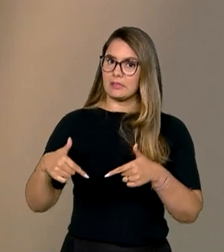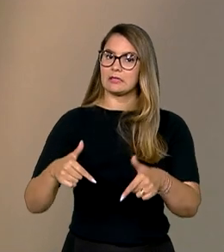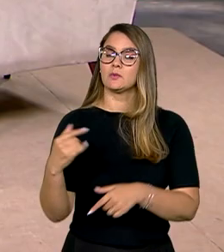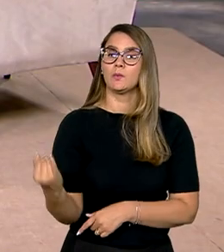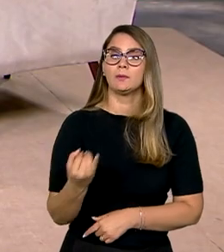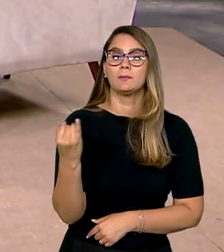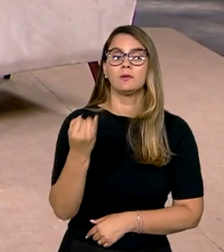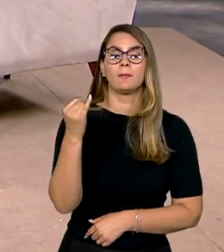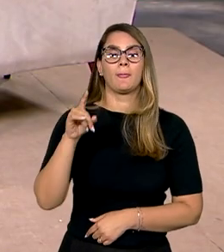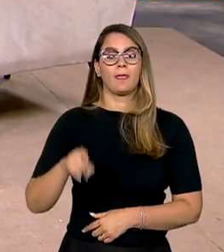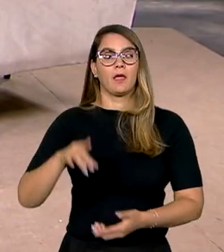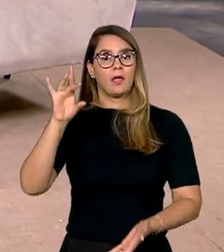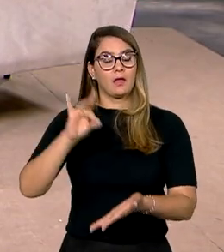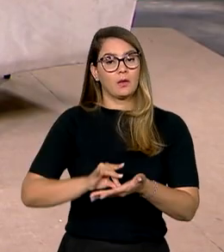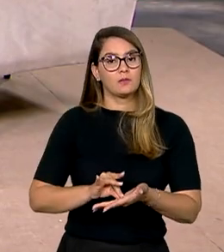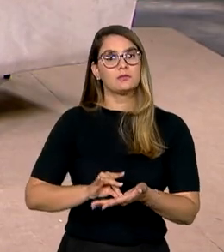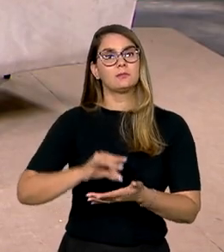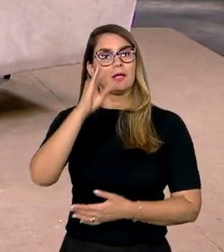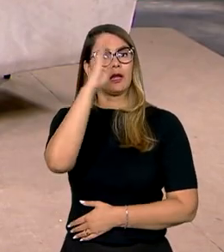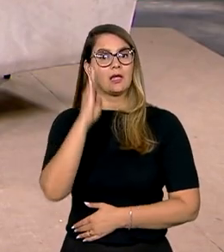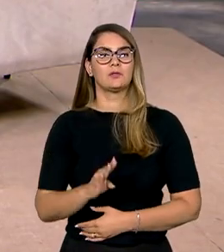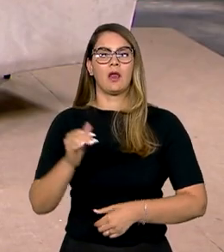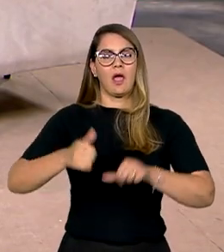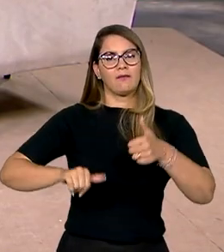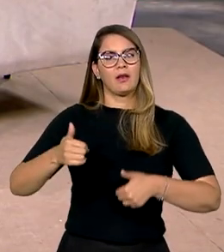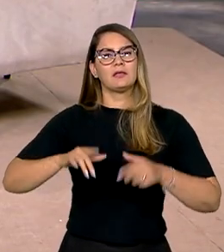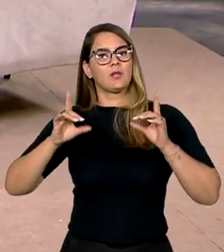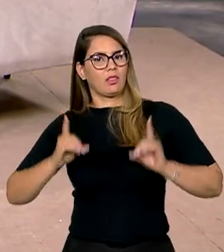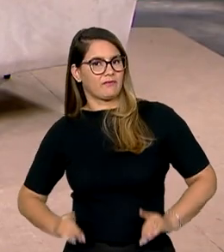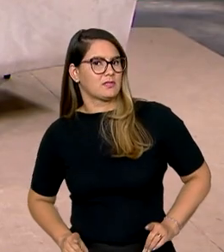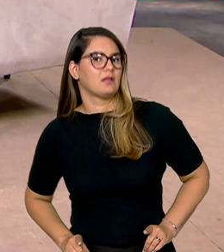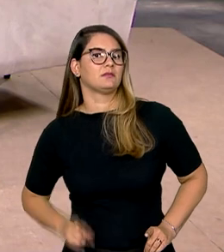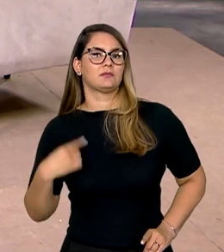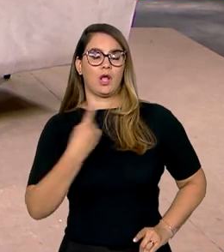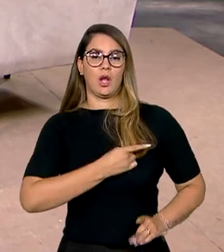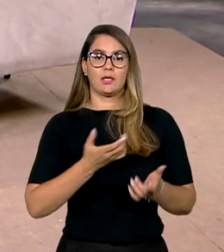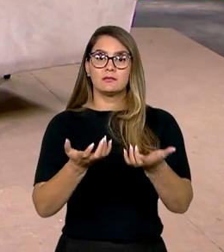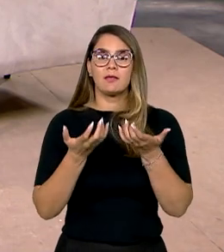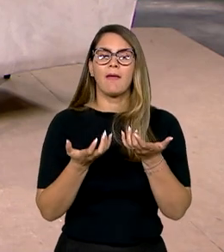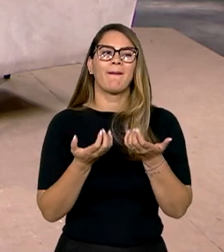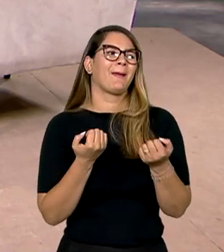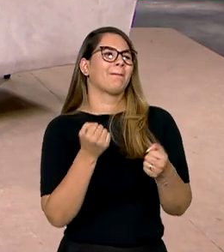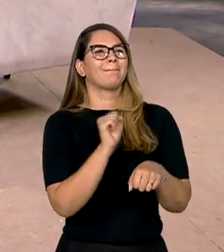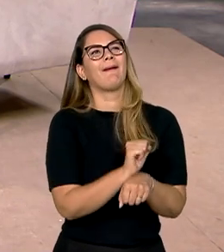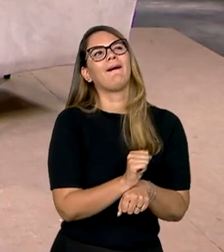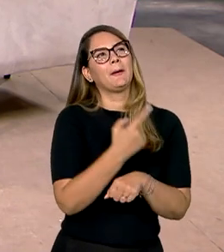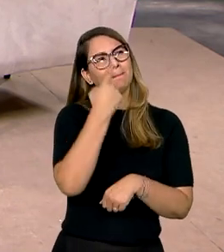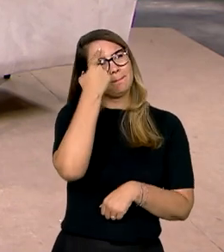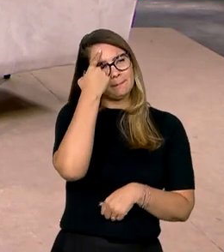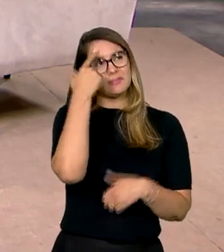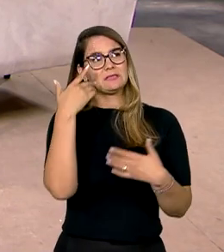para nós é consolidar um sistema nacional de avaliação da deficiência. Nós queremos parar de achar que